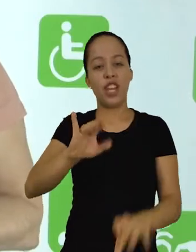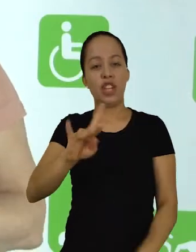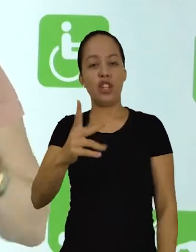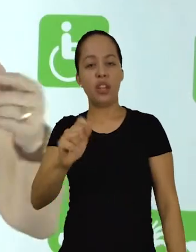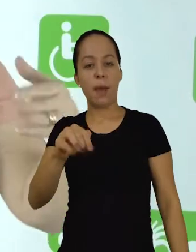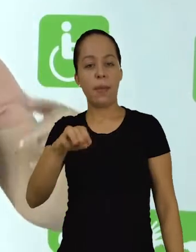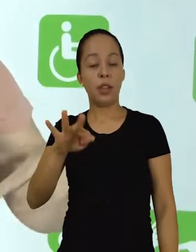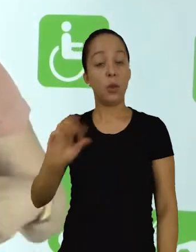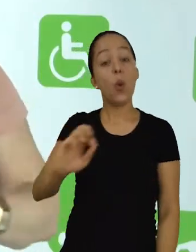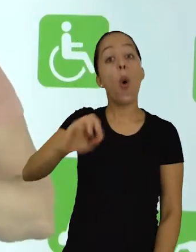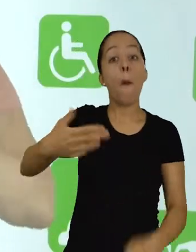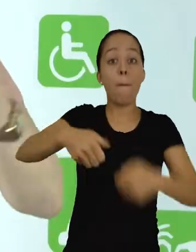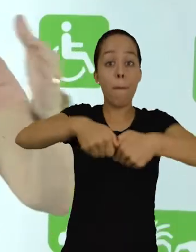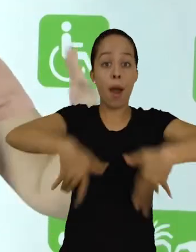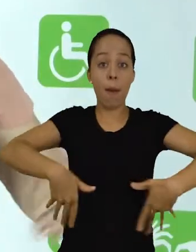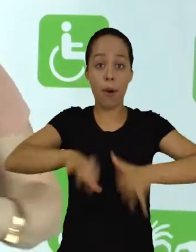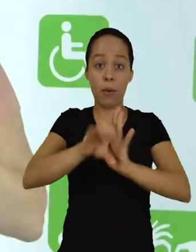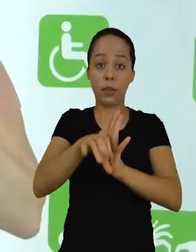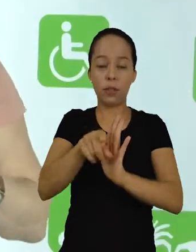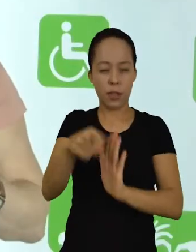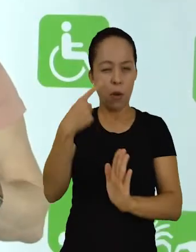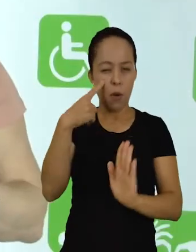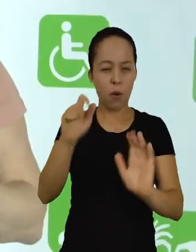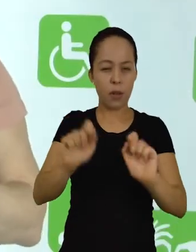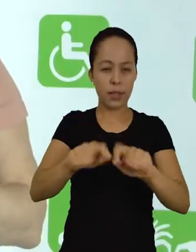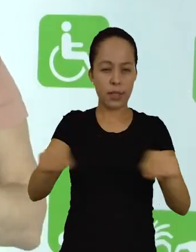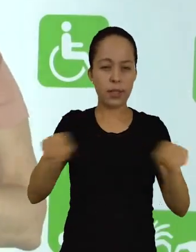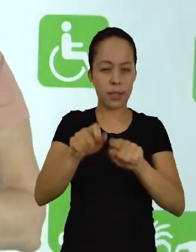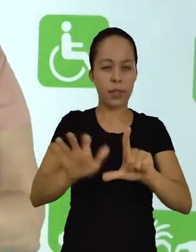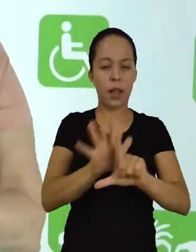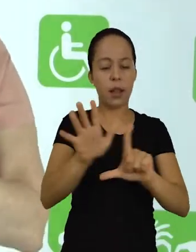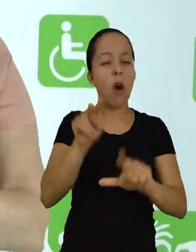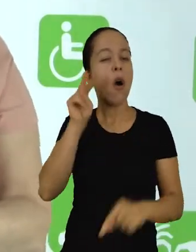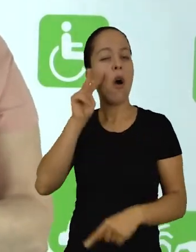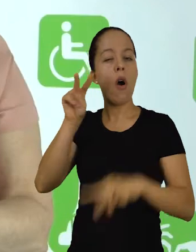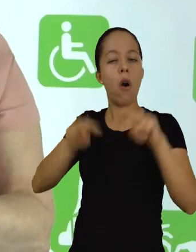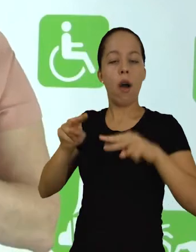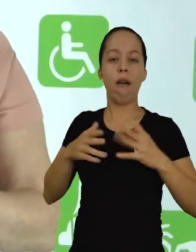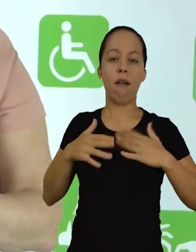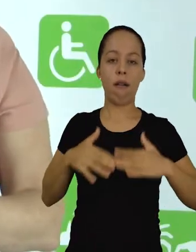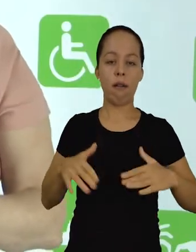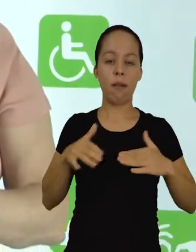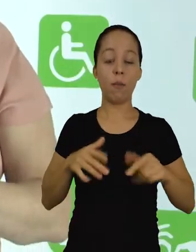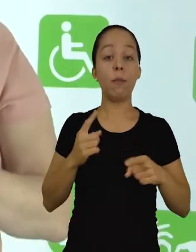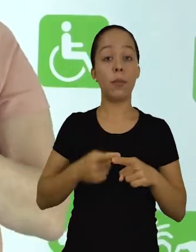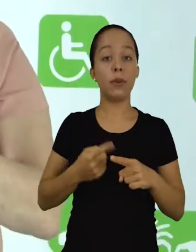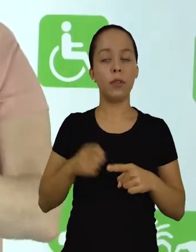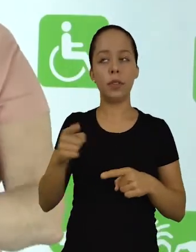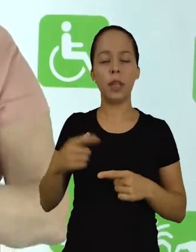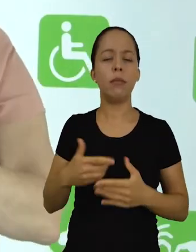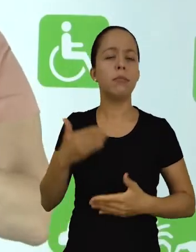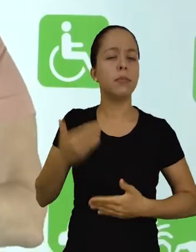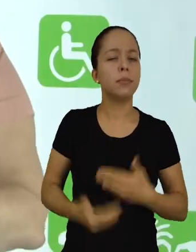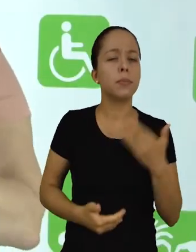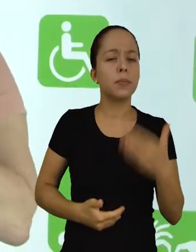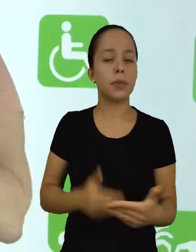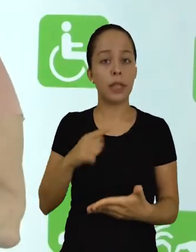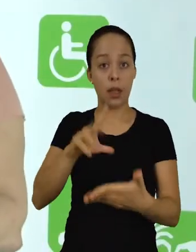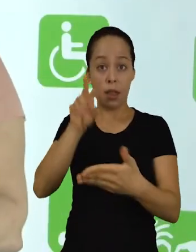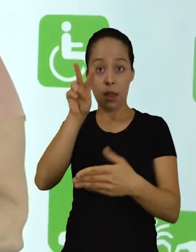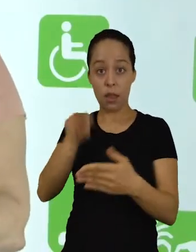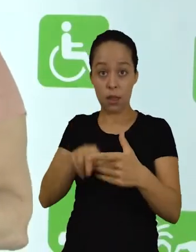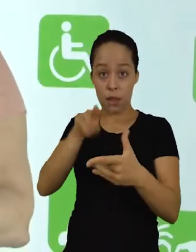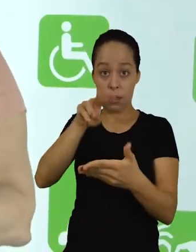conceitual como este que vocês têm aí na nossa sala. Dê uma olhadinha com calma, porque à medida que você for